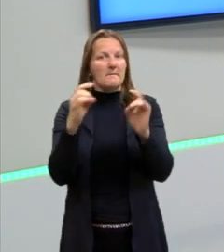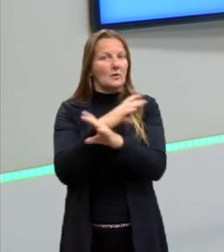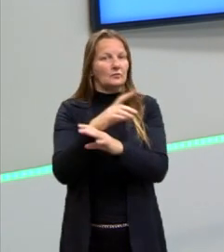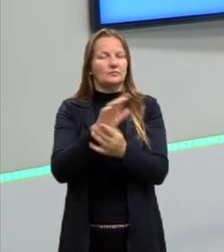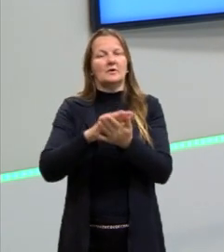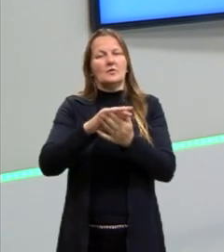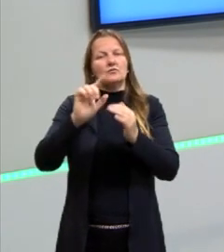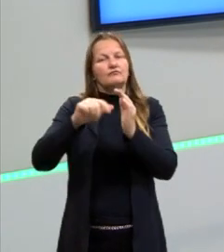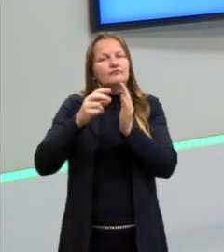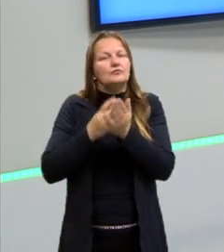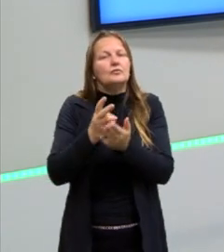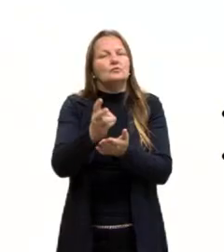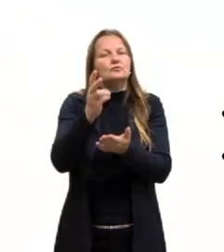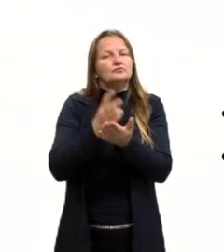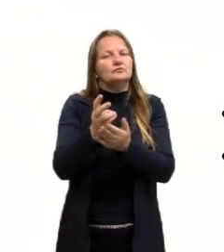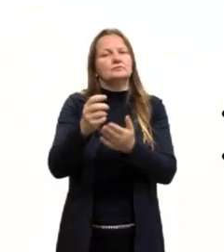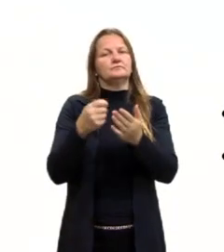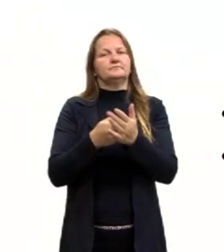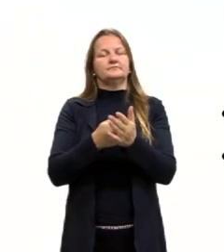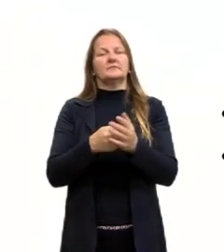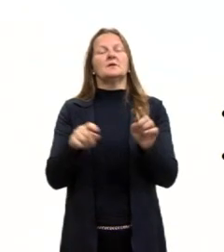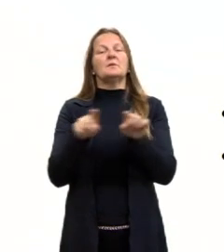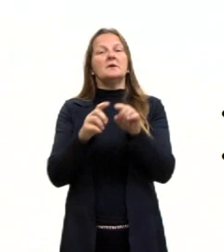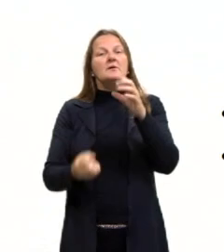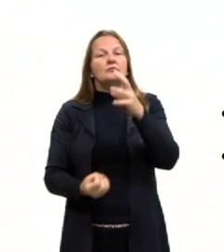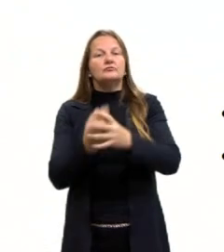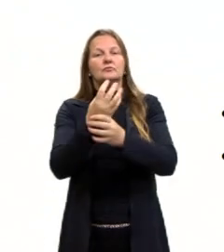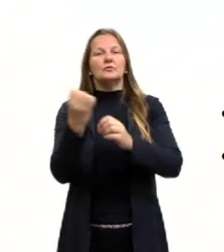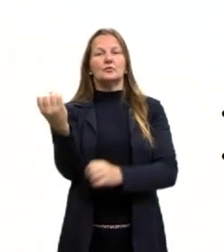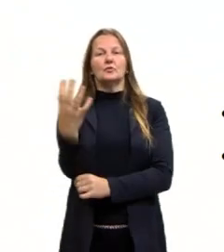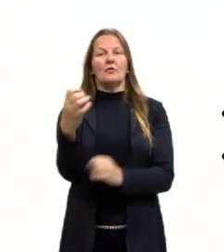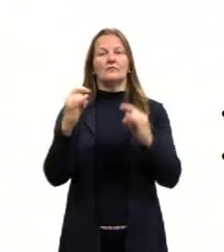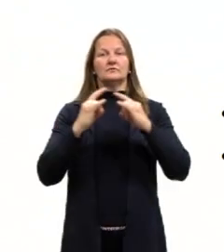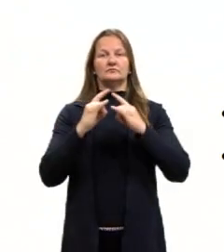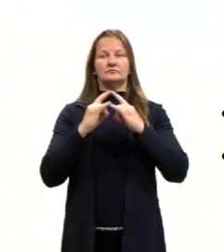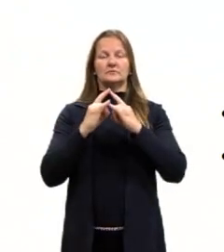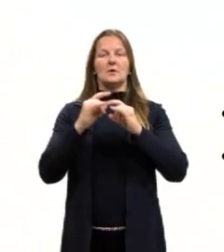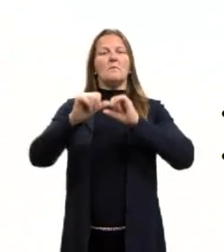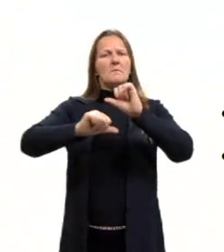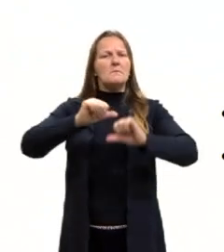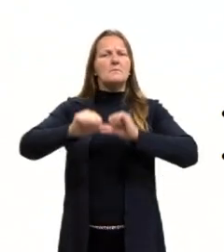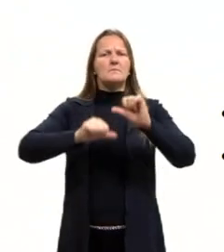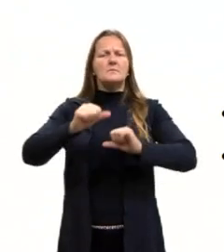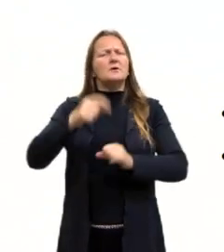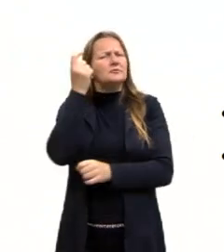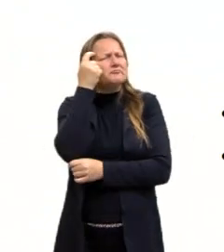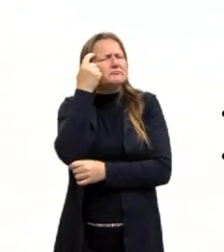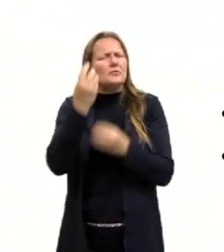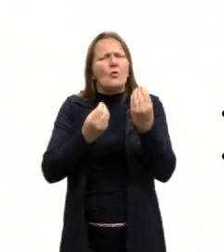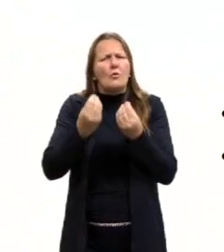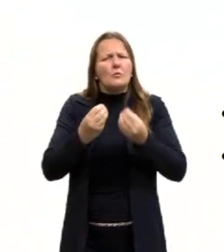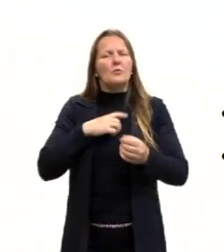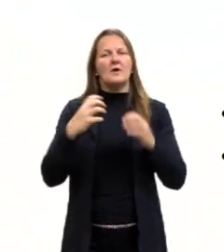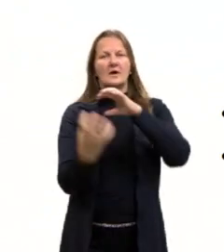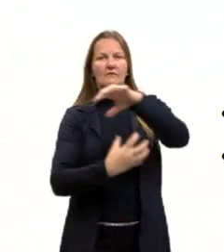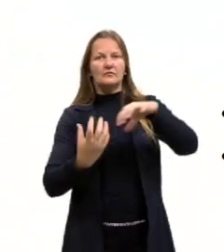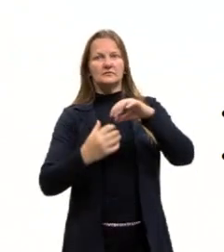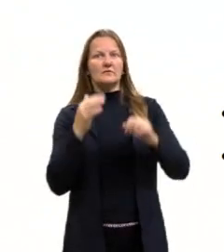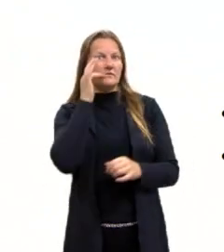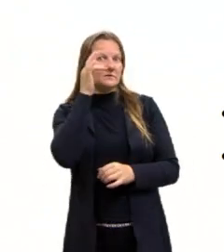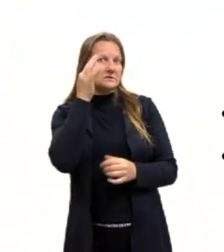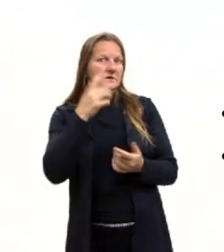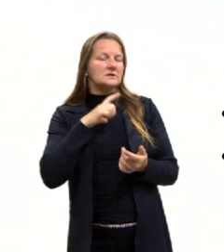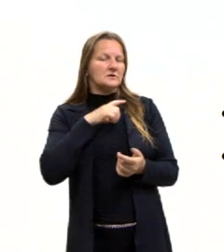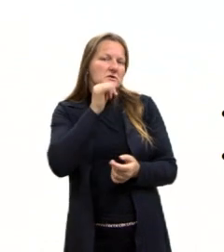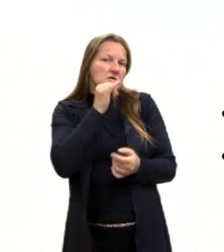surgir várias novas instituições também e mudanças significativas na mentalidade. Com a Revolução Francesa, por